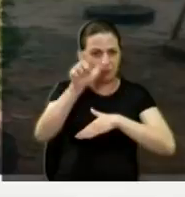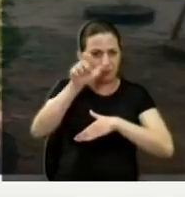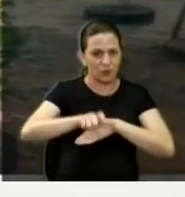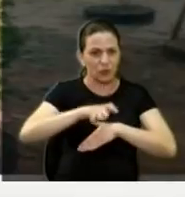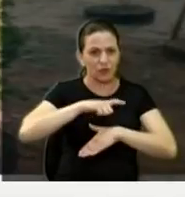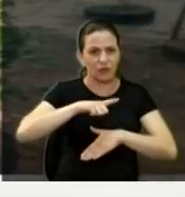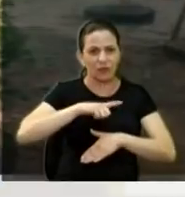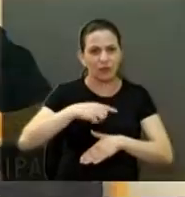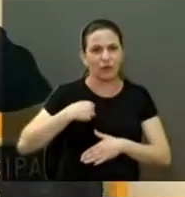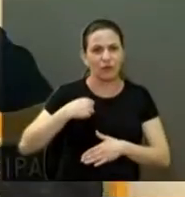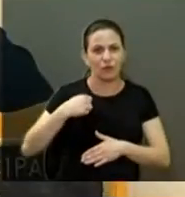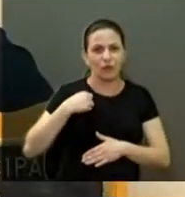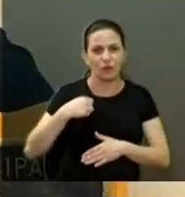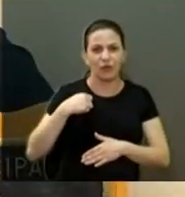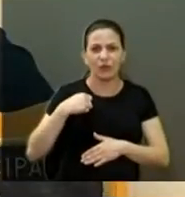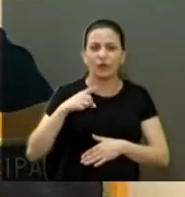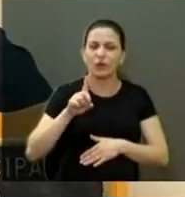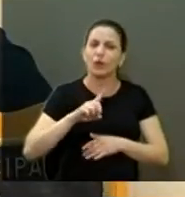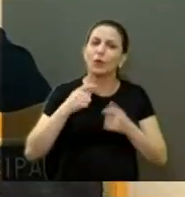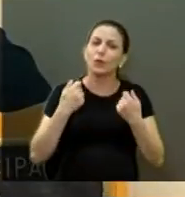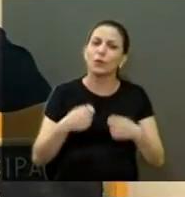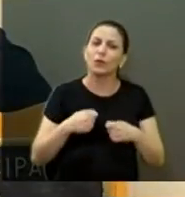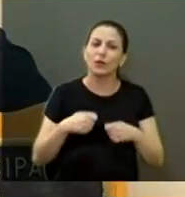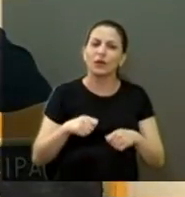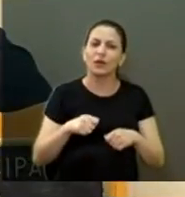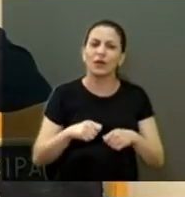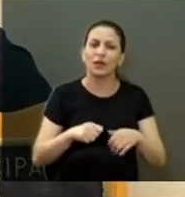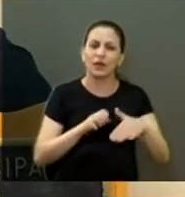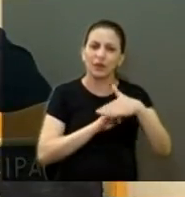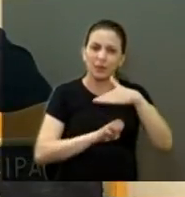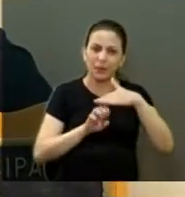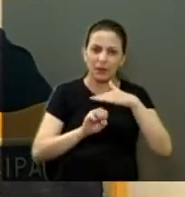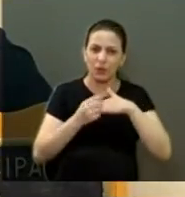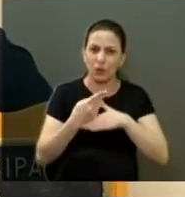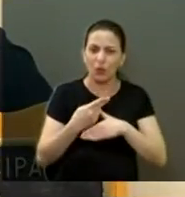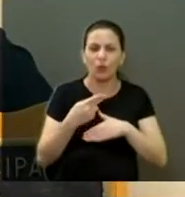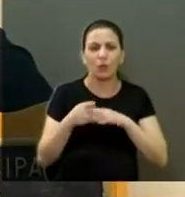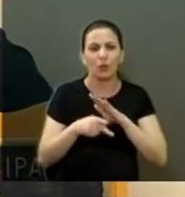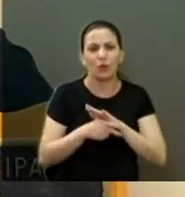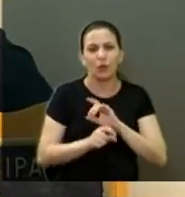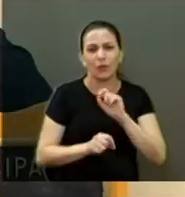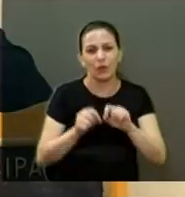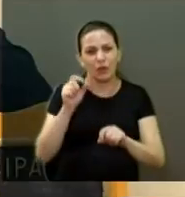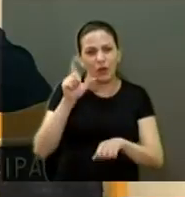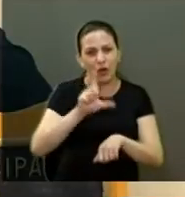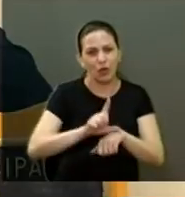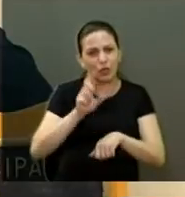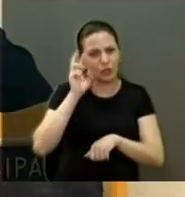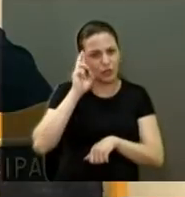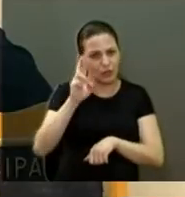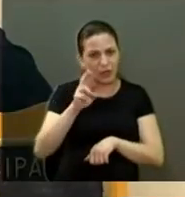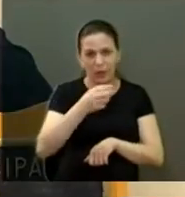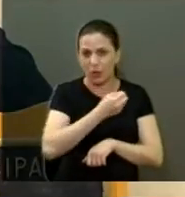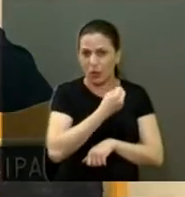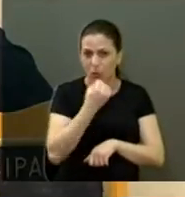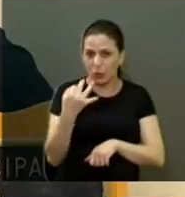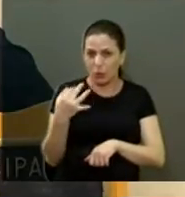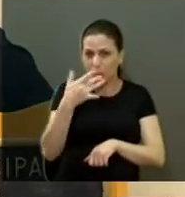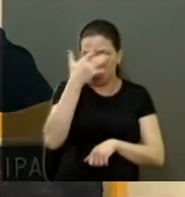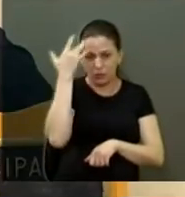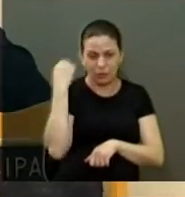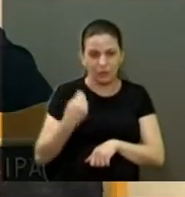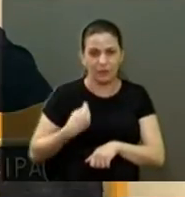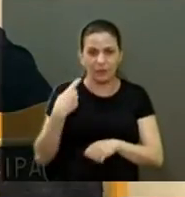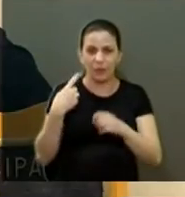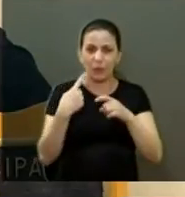voluntárias. Não necessariamente precisa ser comerciante ou até mesmo empresário, não. Às vezes, um determinado número de pessoas que residem naquele